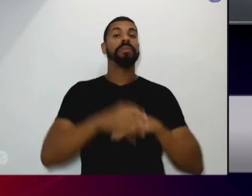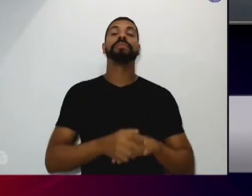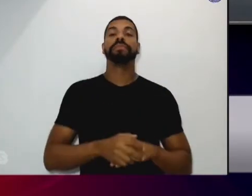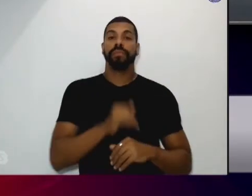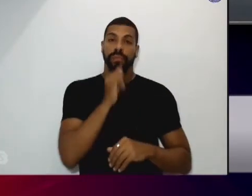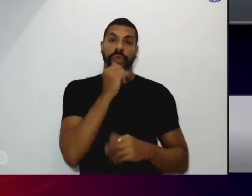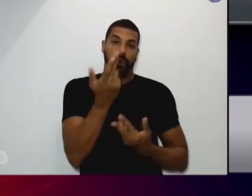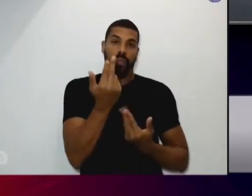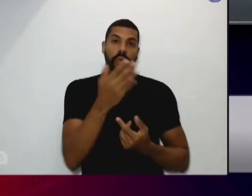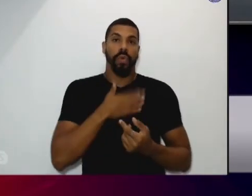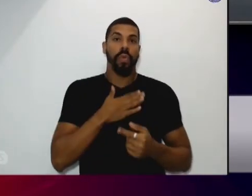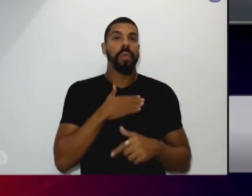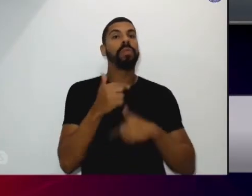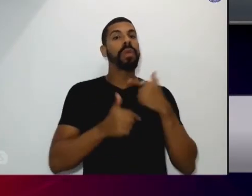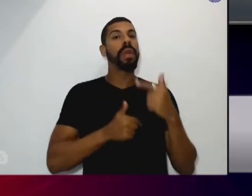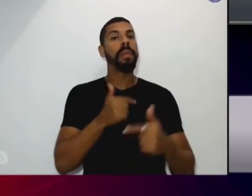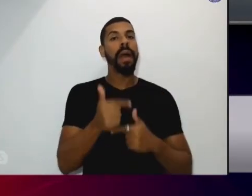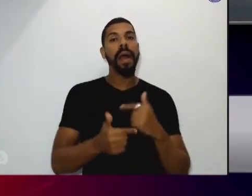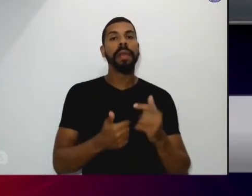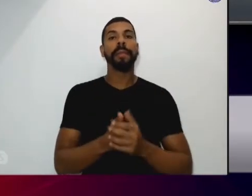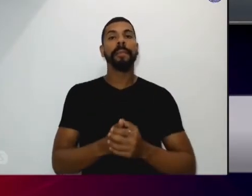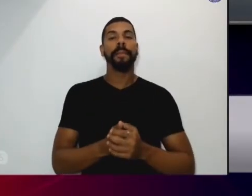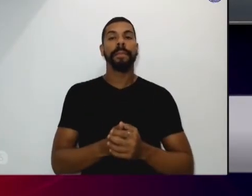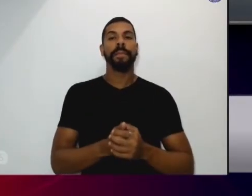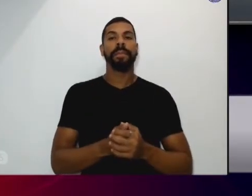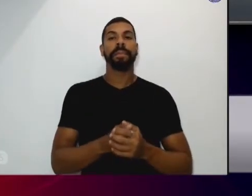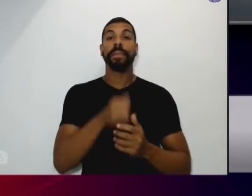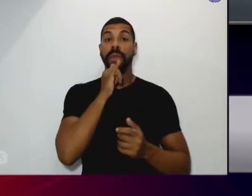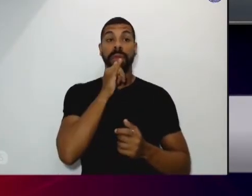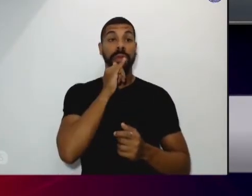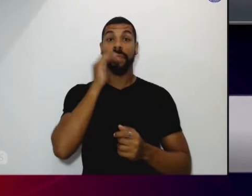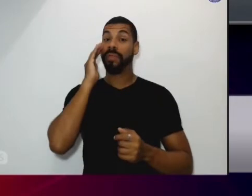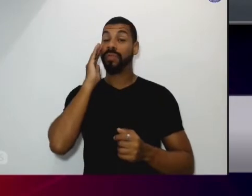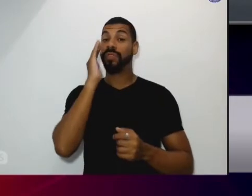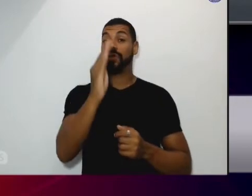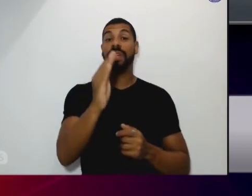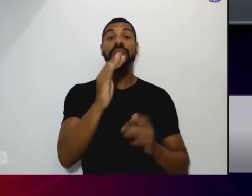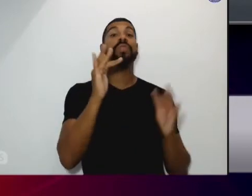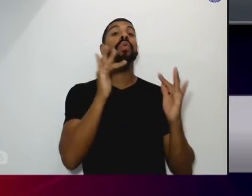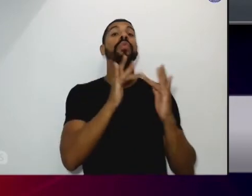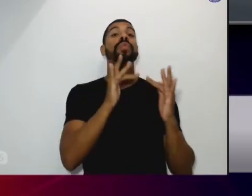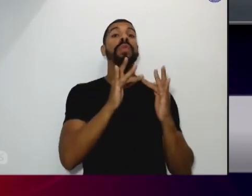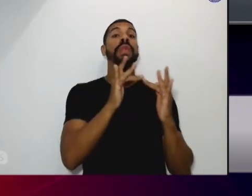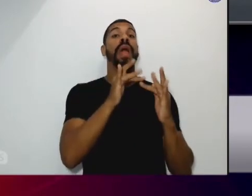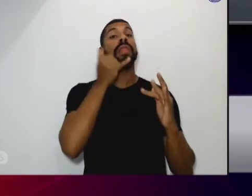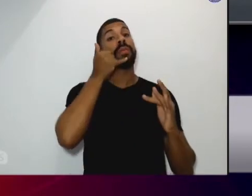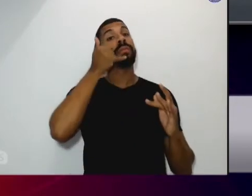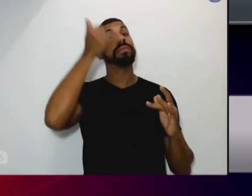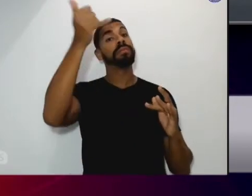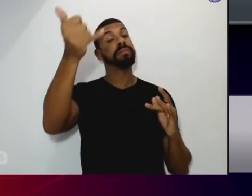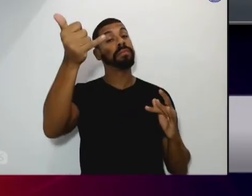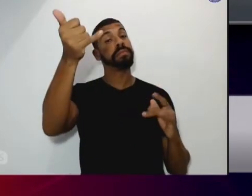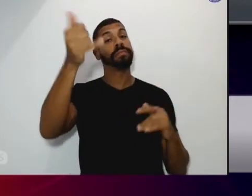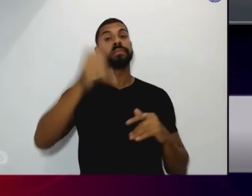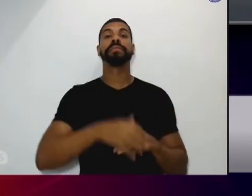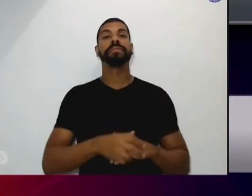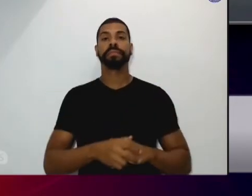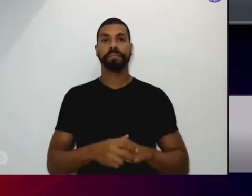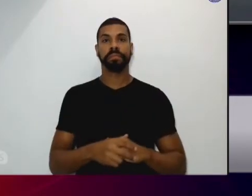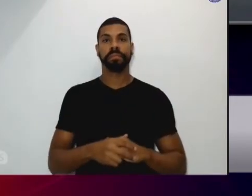e eu vou rapidamente entrar em contato com essa pessoa que entrou pedindo ajuda